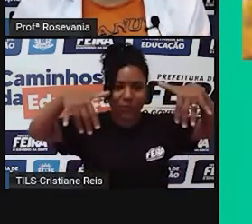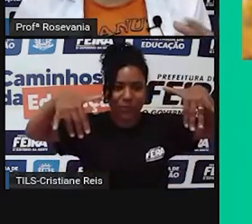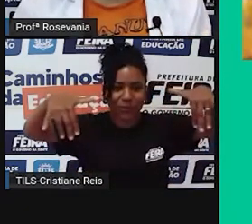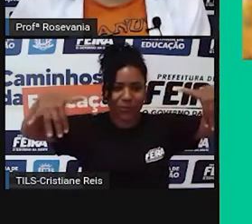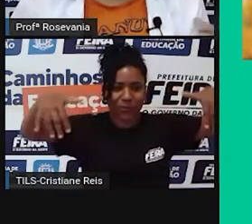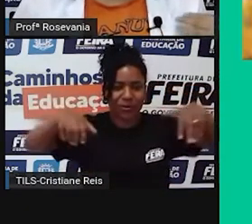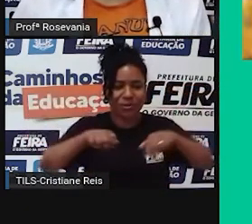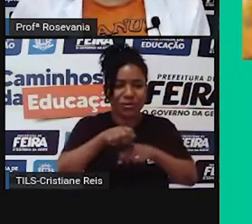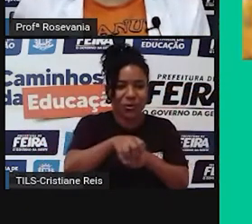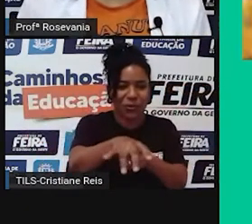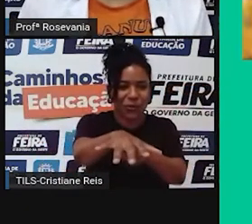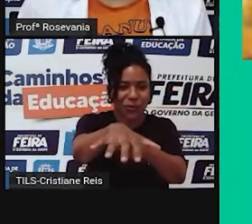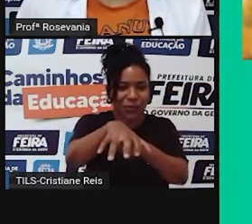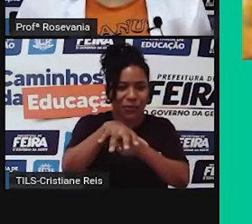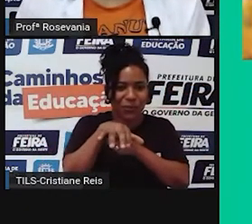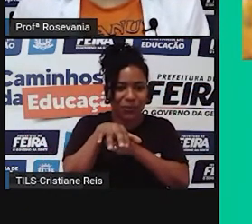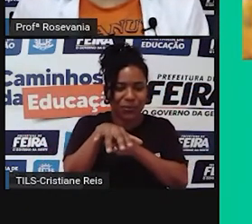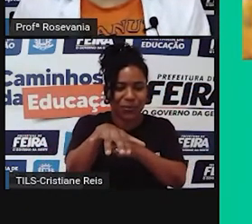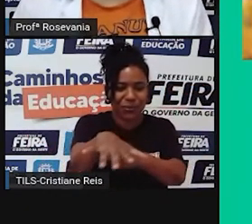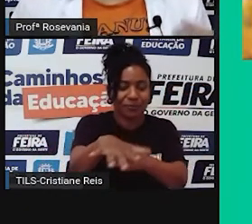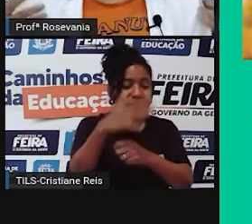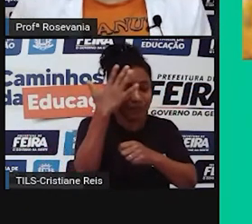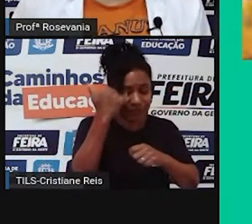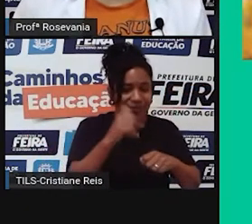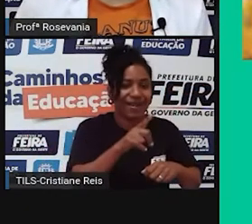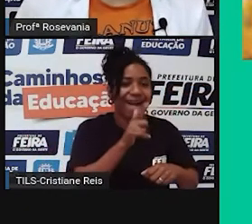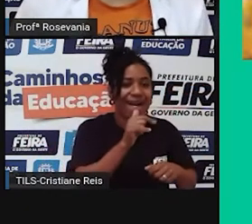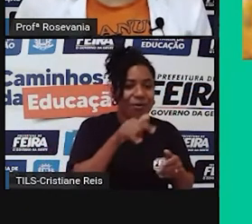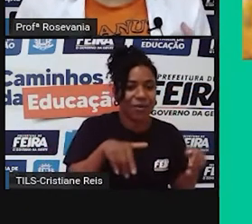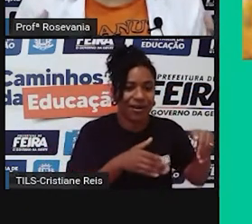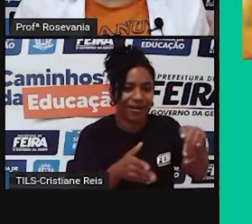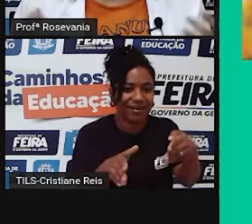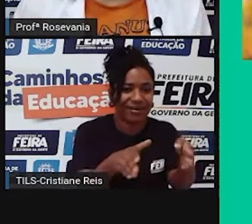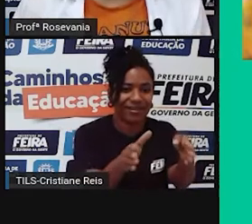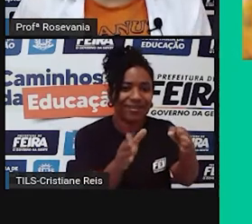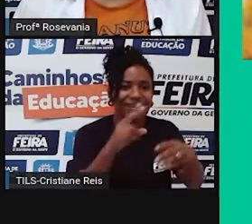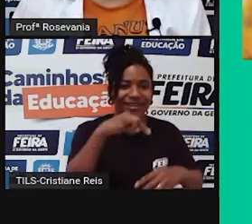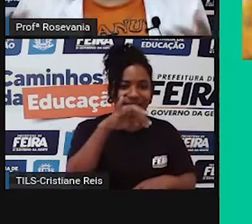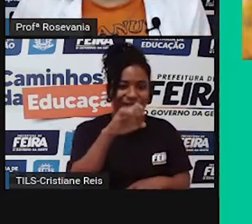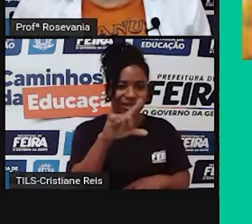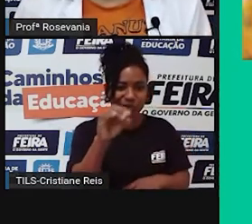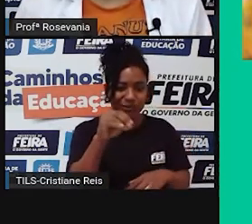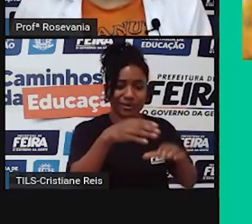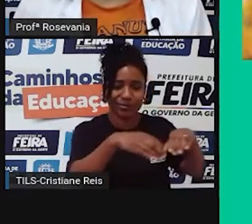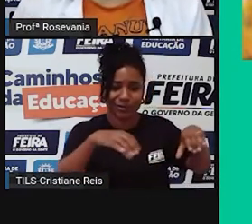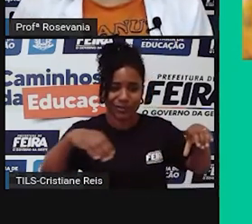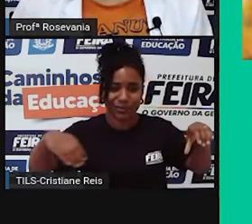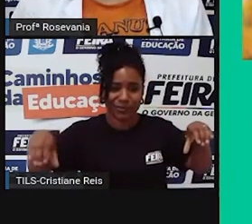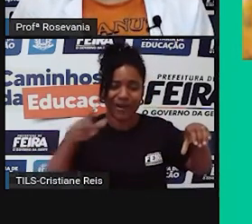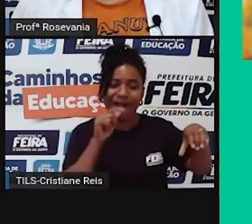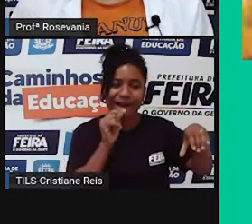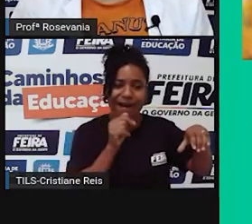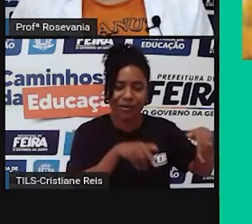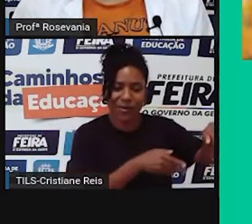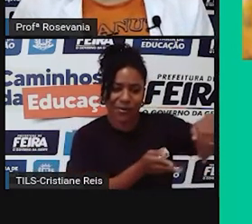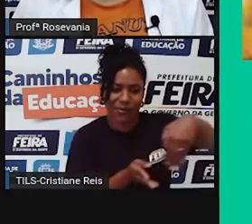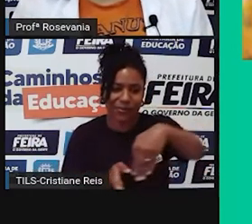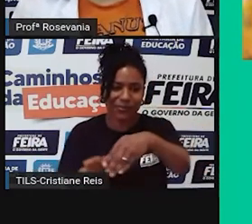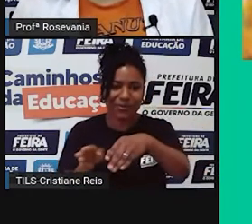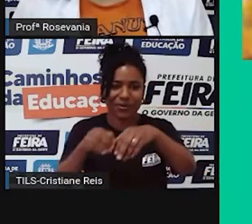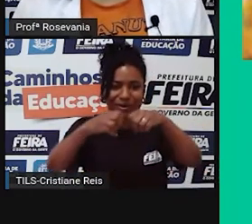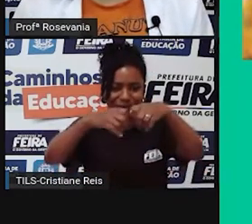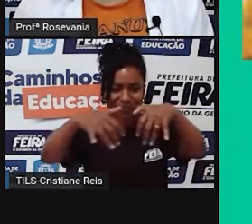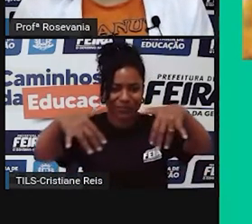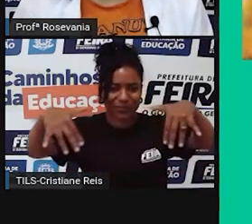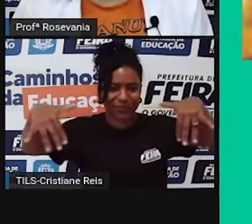fazendo a transposição, né, das águas do Rio Nilo para chegar na área de deserto até aí poder plantar. Então, eles também já tinham